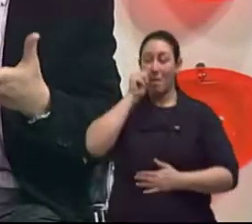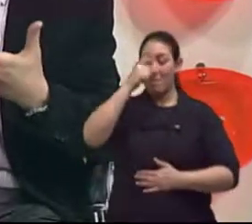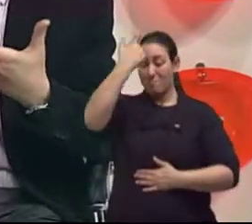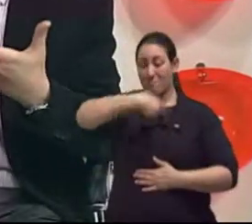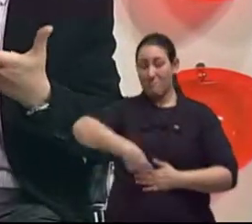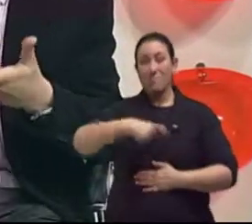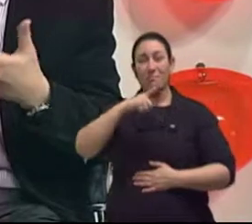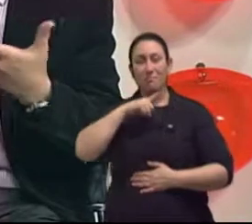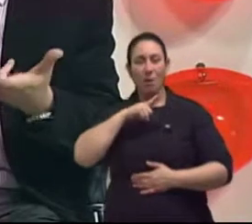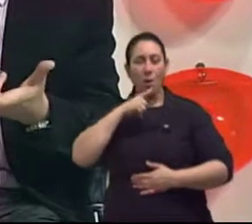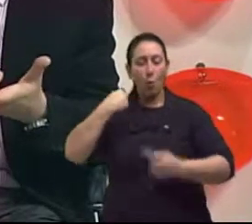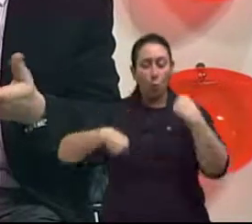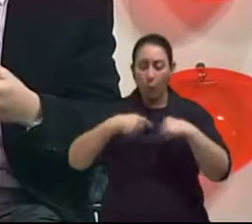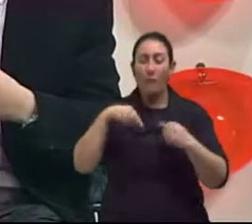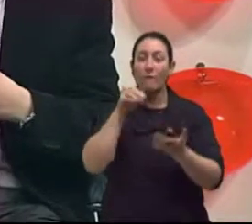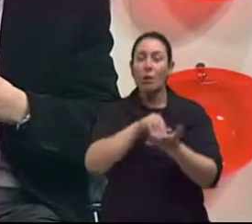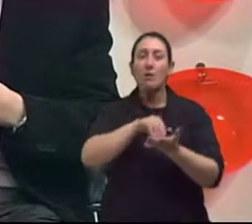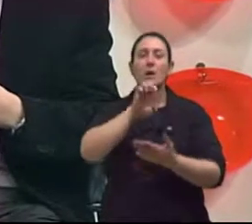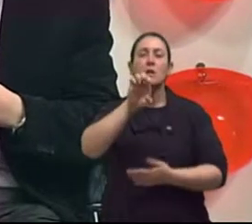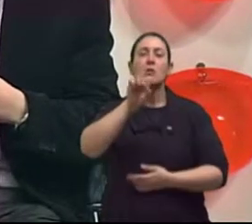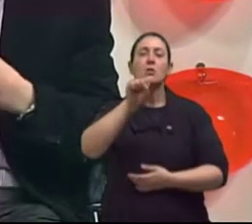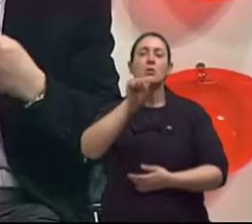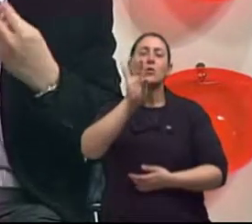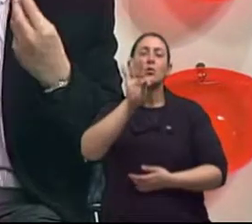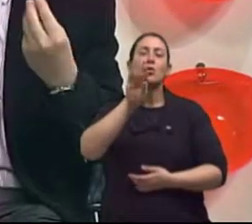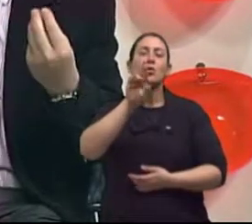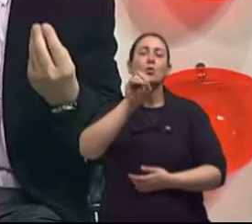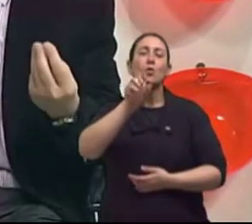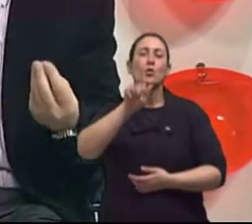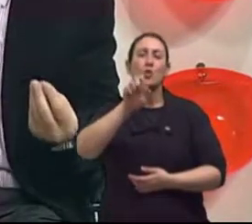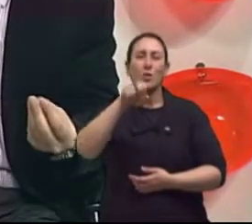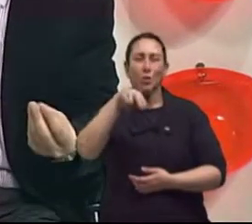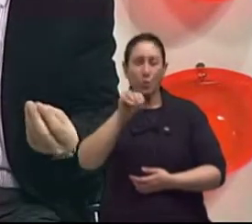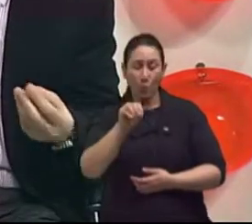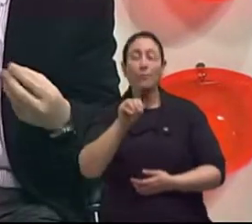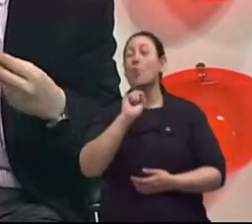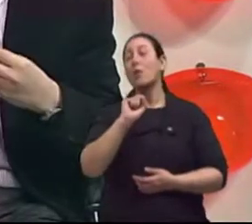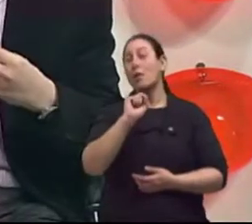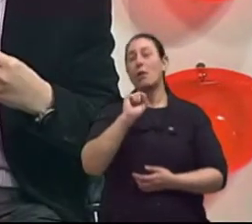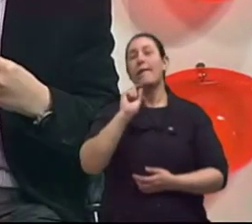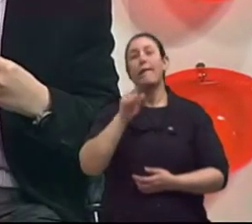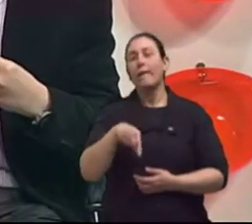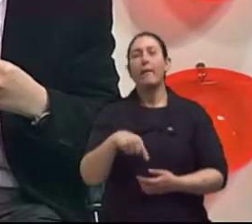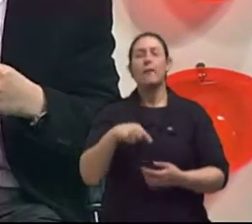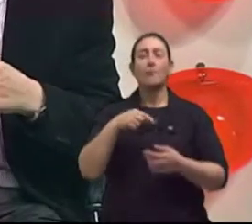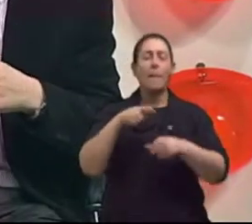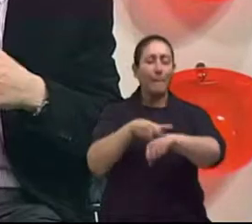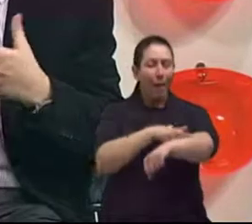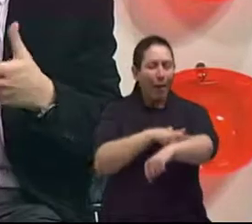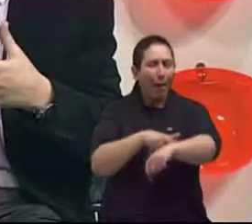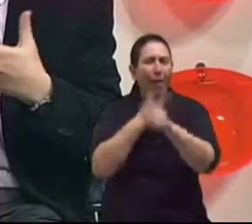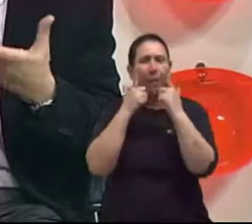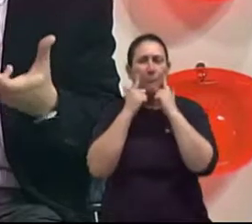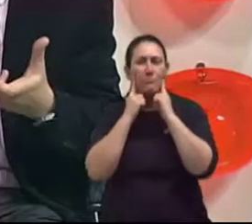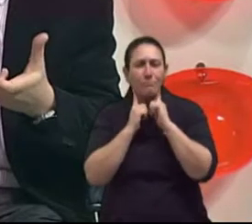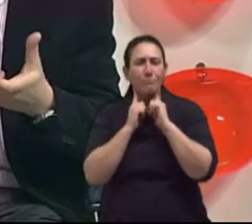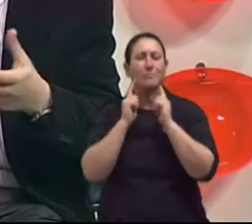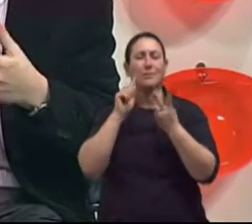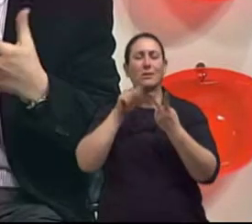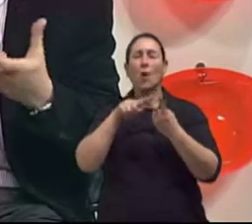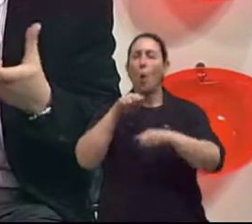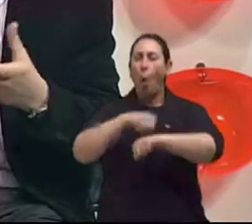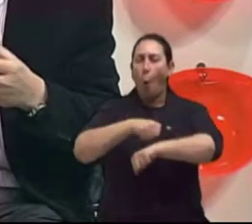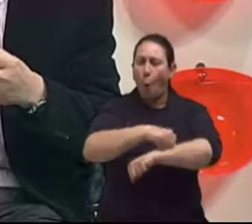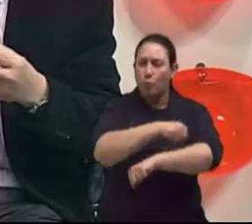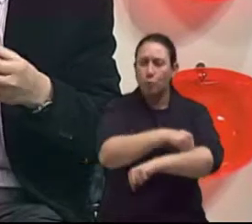responsável por importantes mudanças. Turgor da pele, principalmente a questão do humor, a questão óssea, a questão da distribuição da